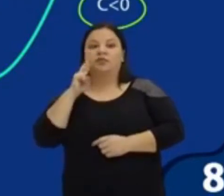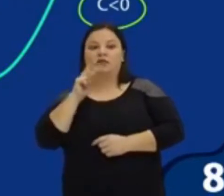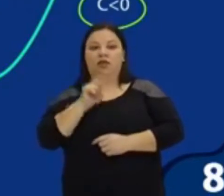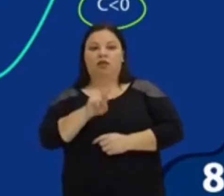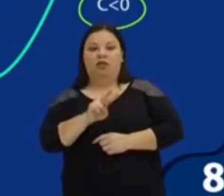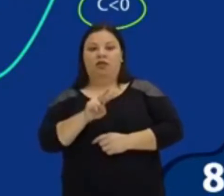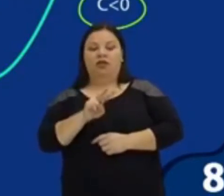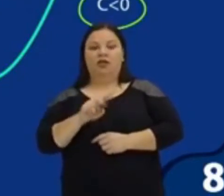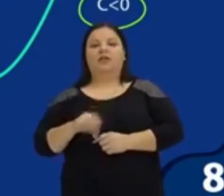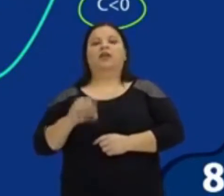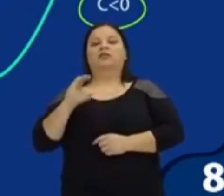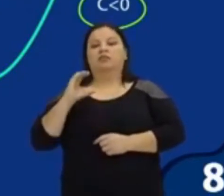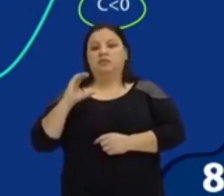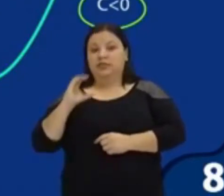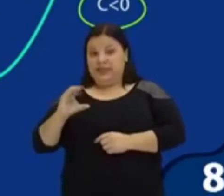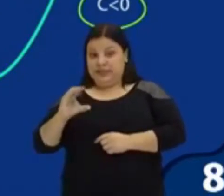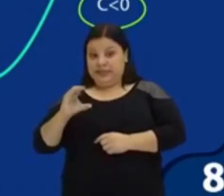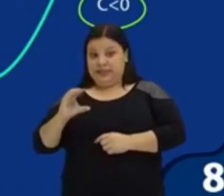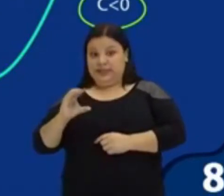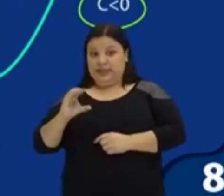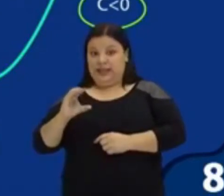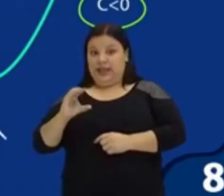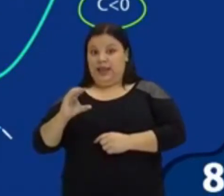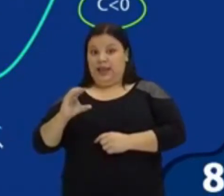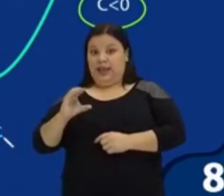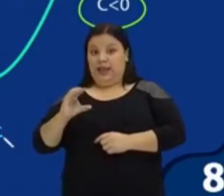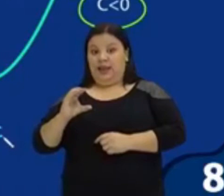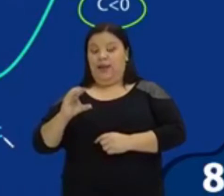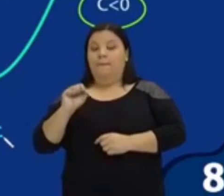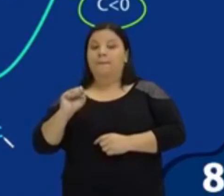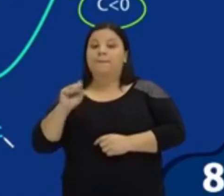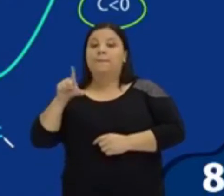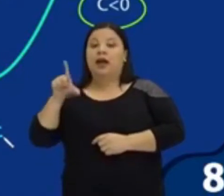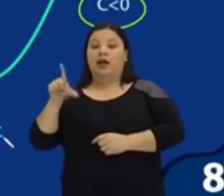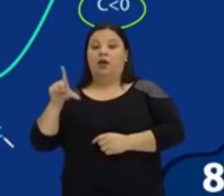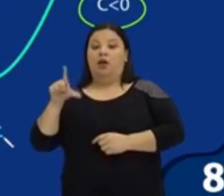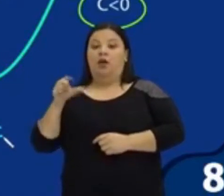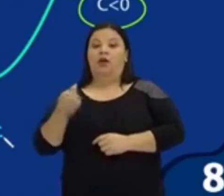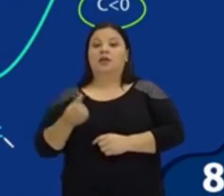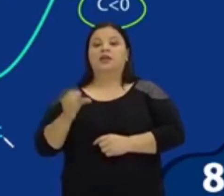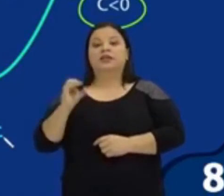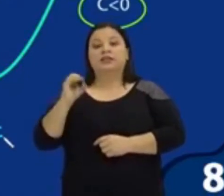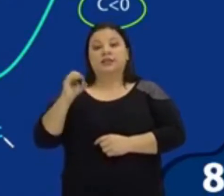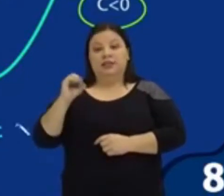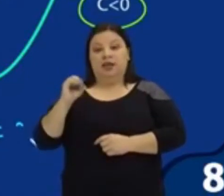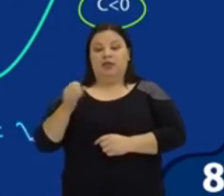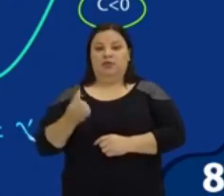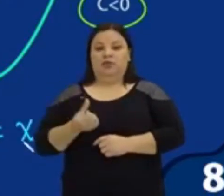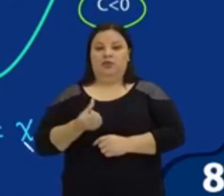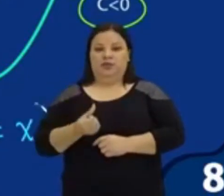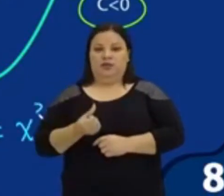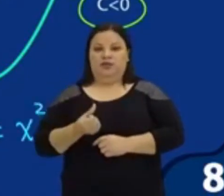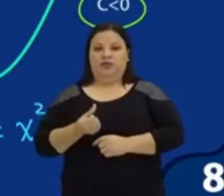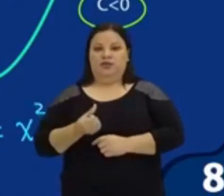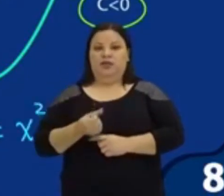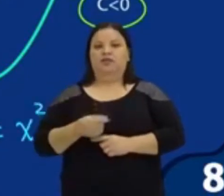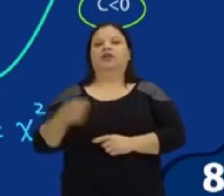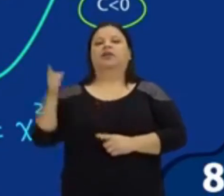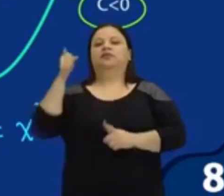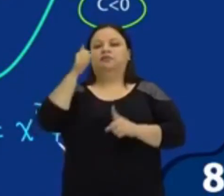tem já uma função negativa. Poderia colocar a mesma função aqui, ó. Concavidade voltada para cima, então, X².